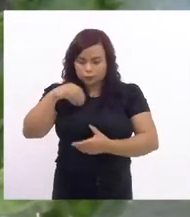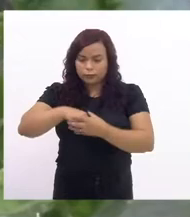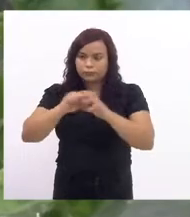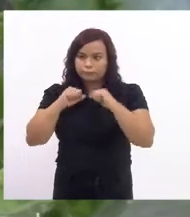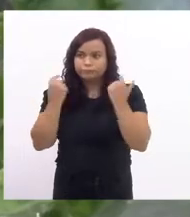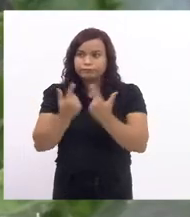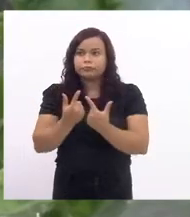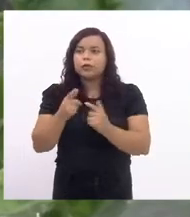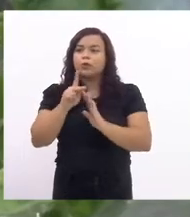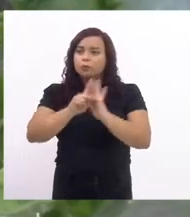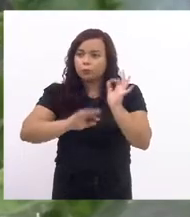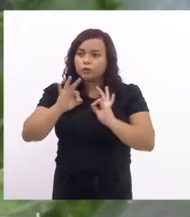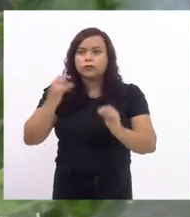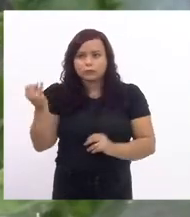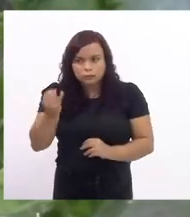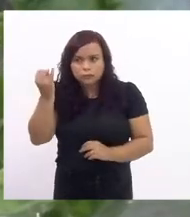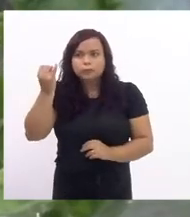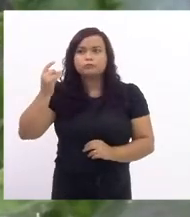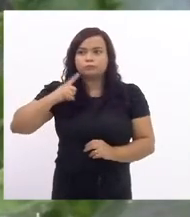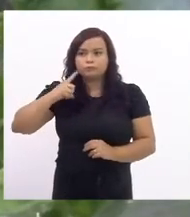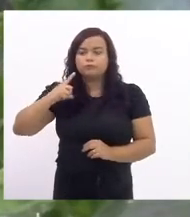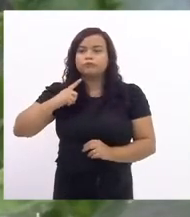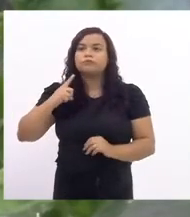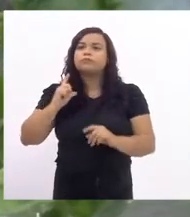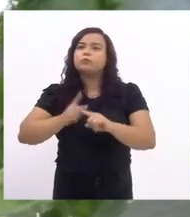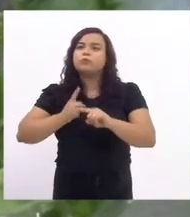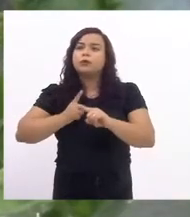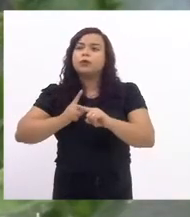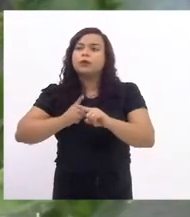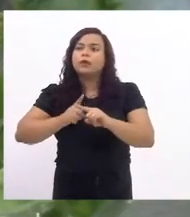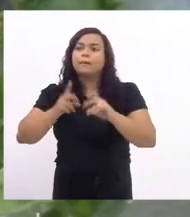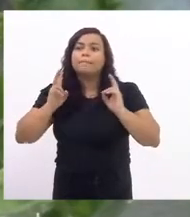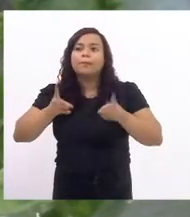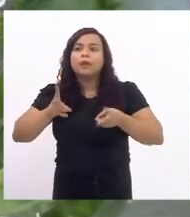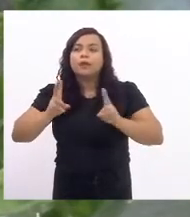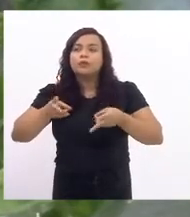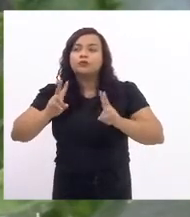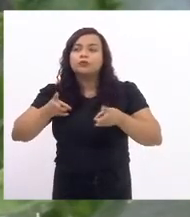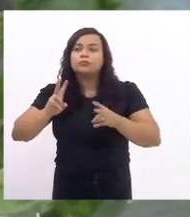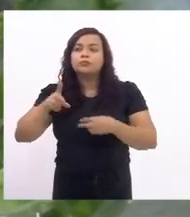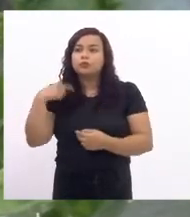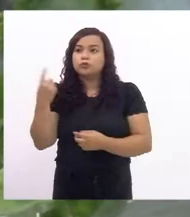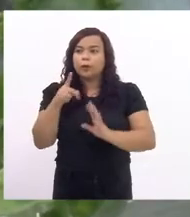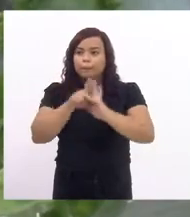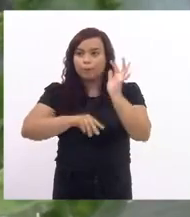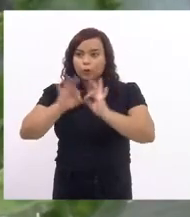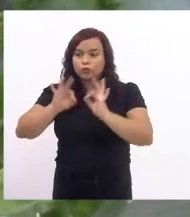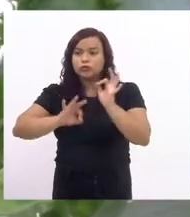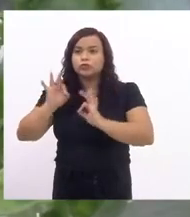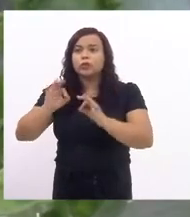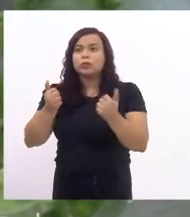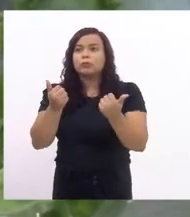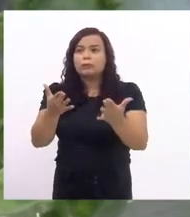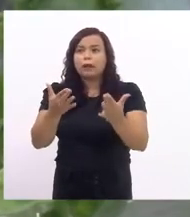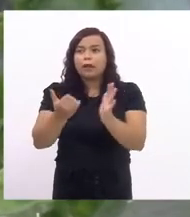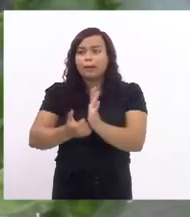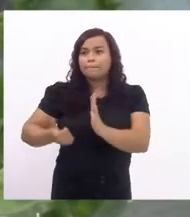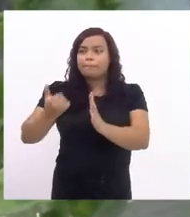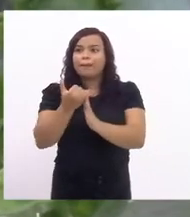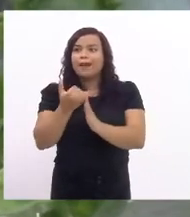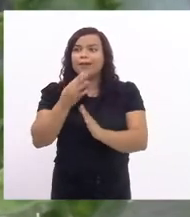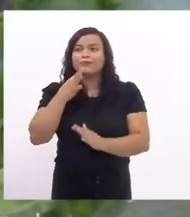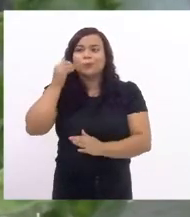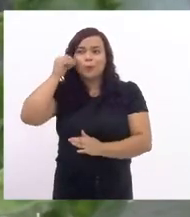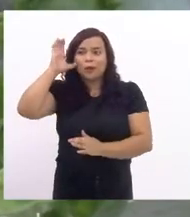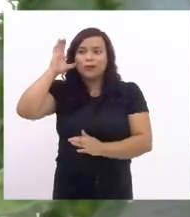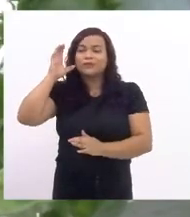casa é um projeto muito importante que no mesmo teor do nosso projeto de dar amplitude e conhecimento